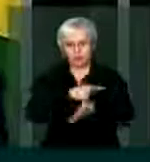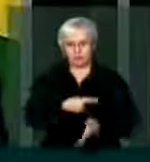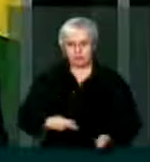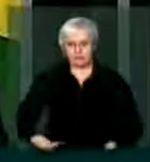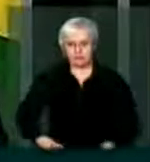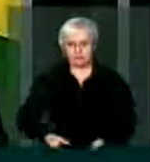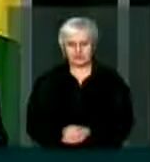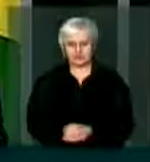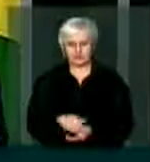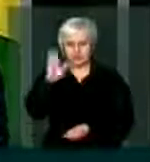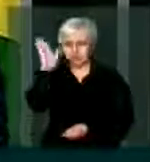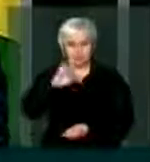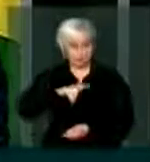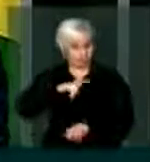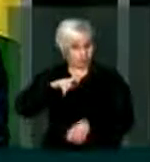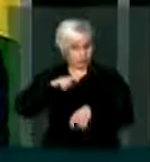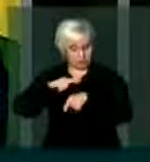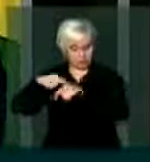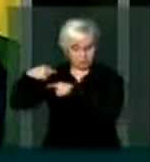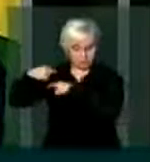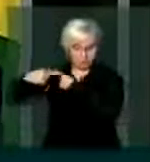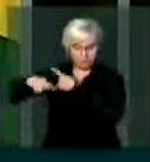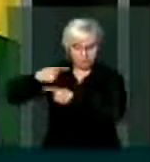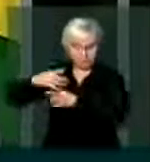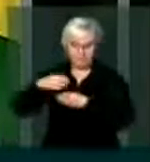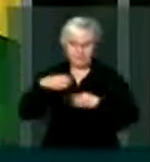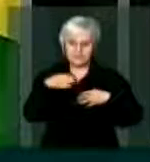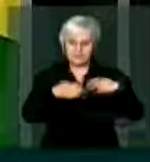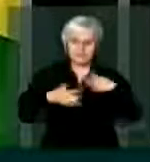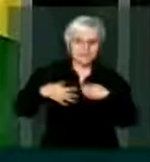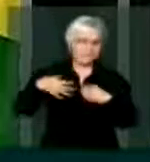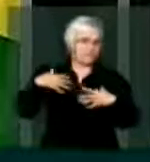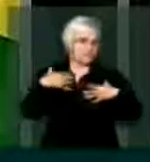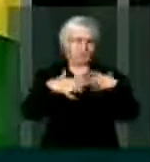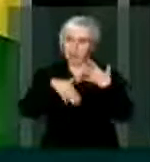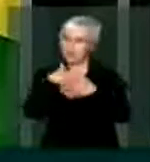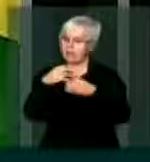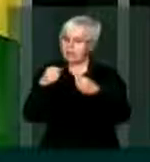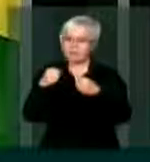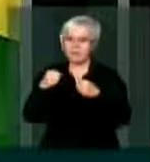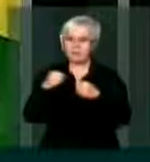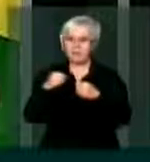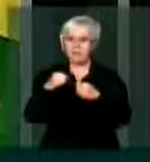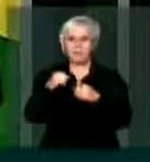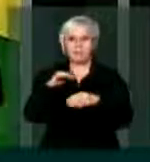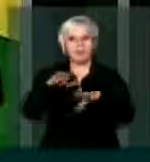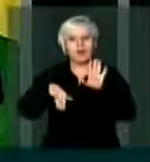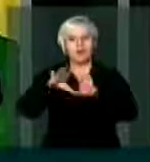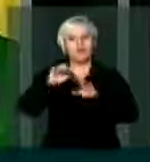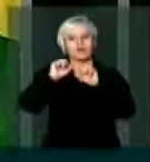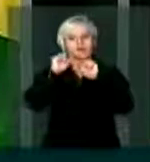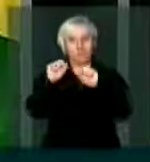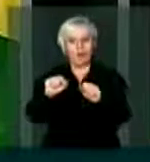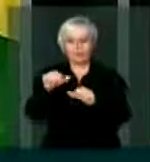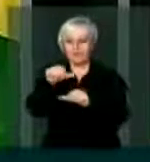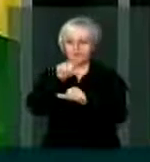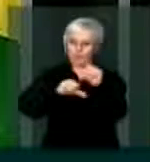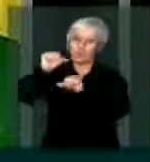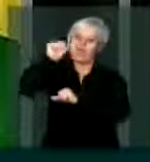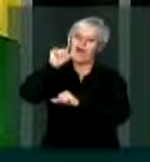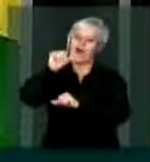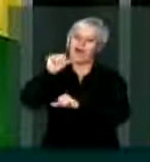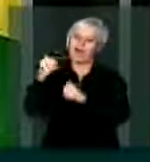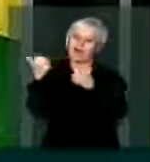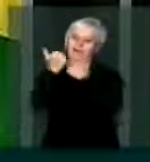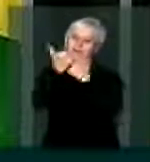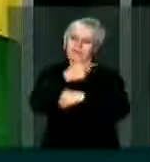O Brasil viveu momentos de muita euforia, com a possibilidade real da alteração